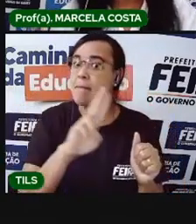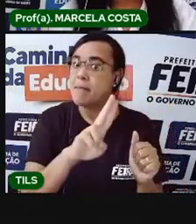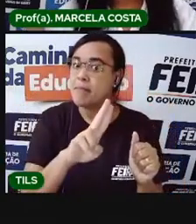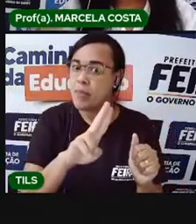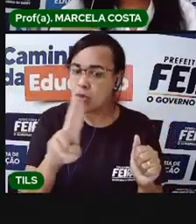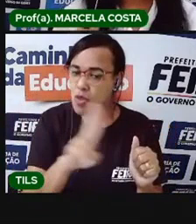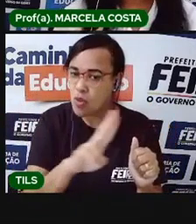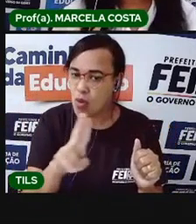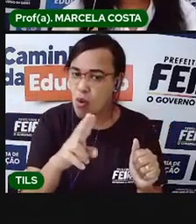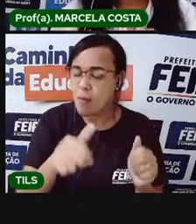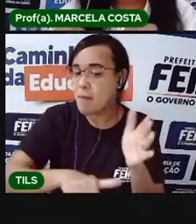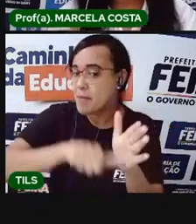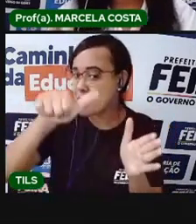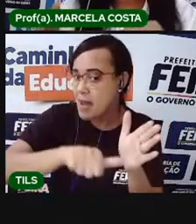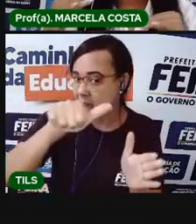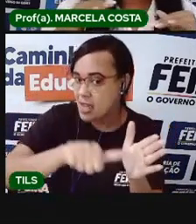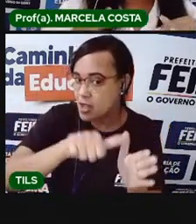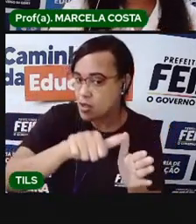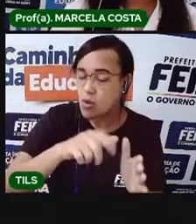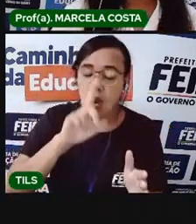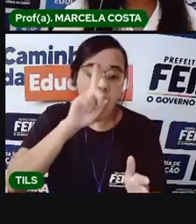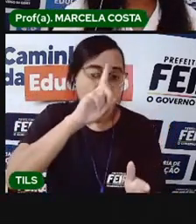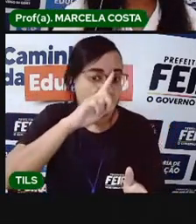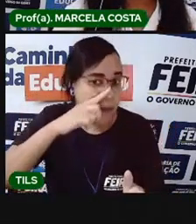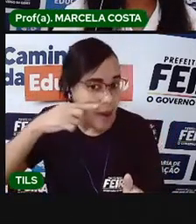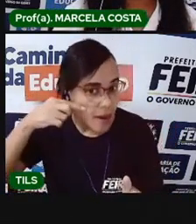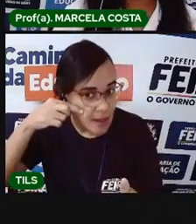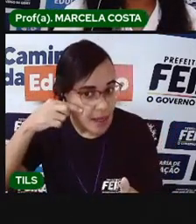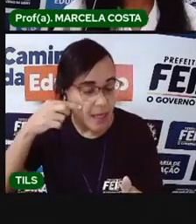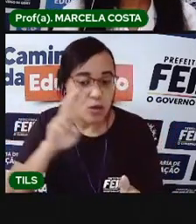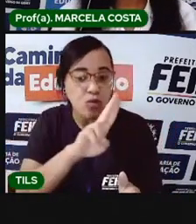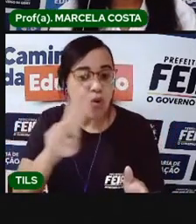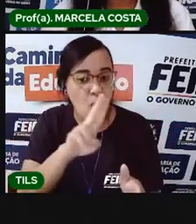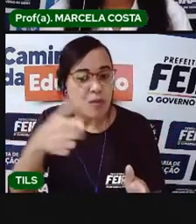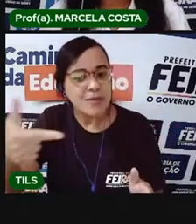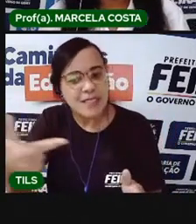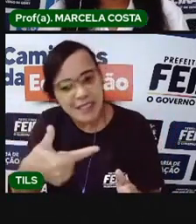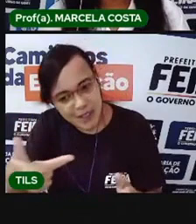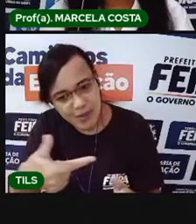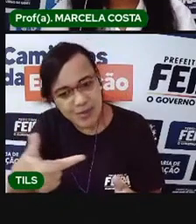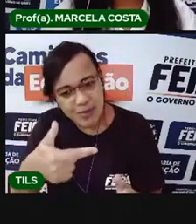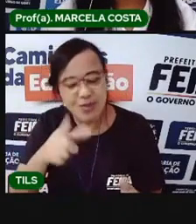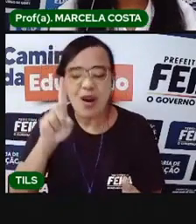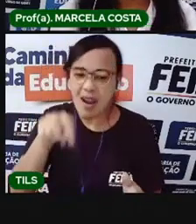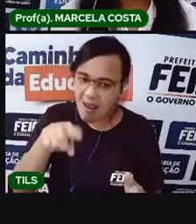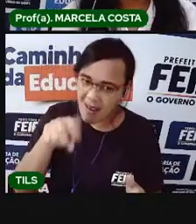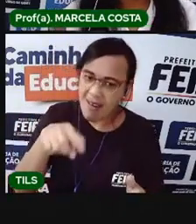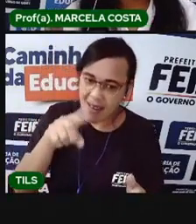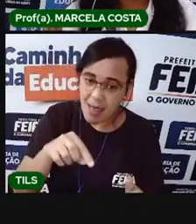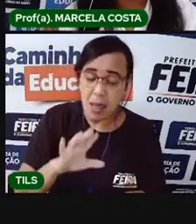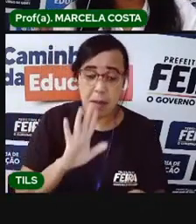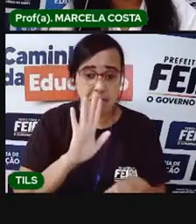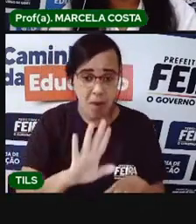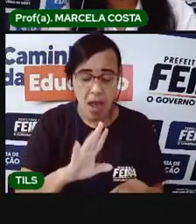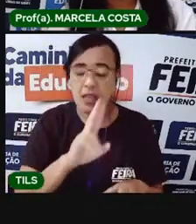é o sobrenome. Vem depois do nome. Vocês perceberam, meu bem, que tem nomes que